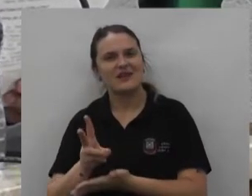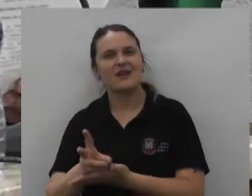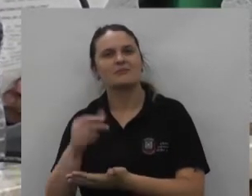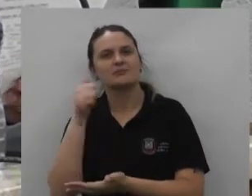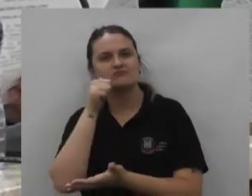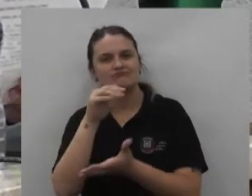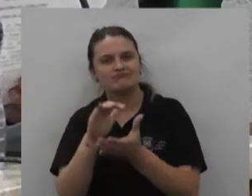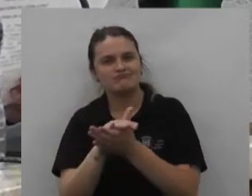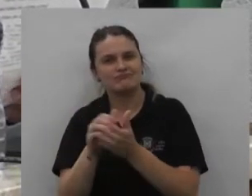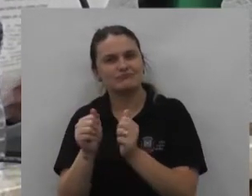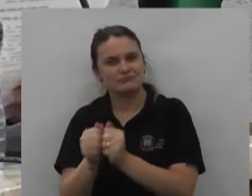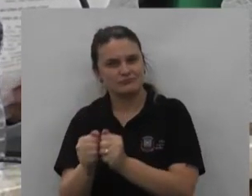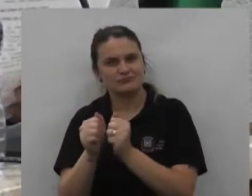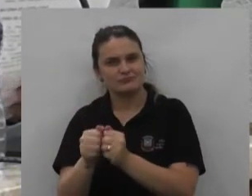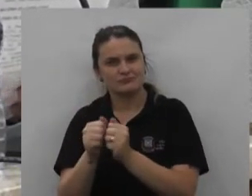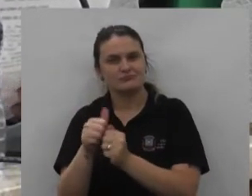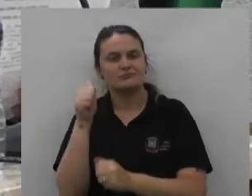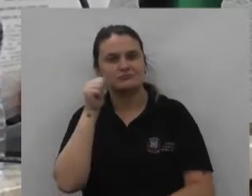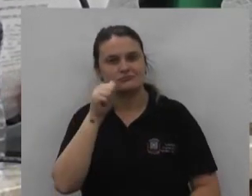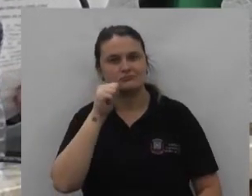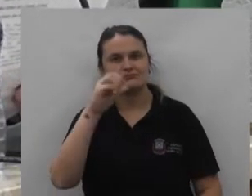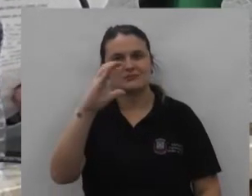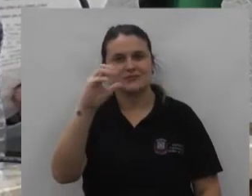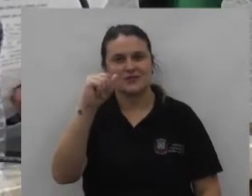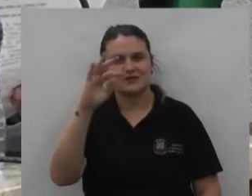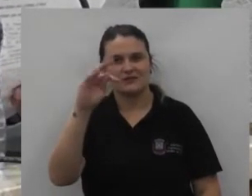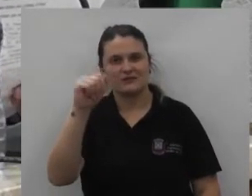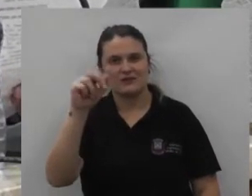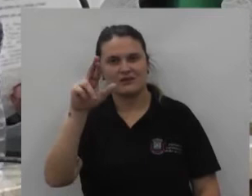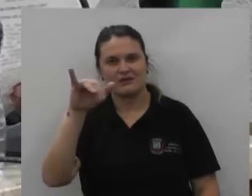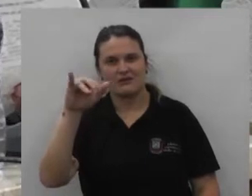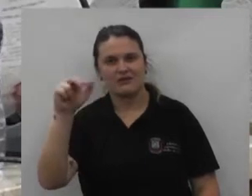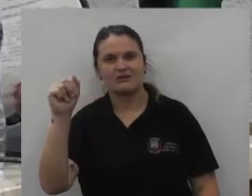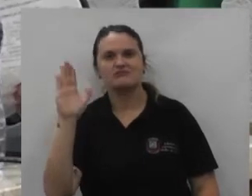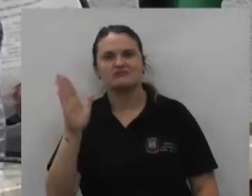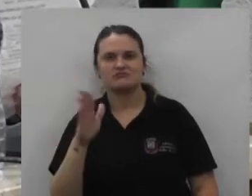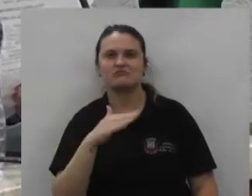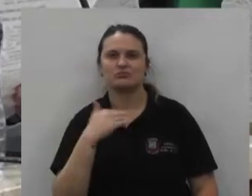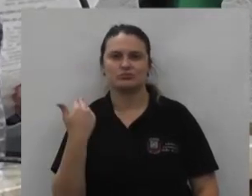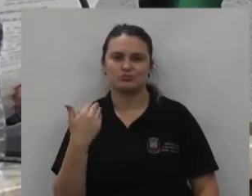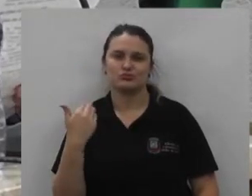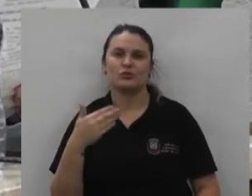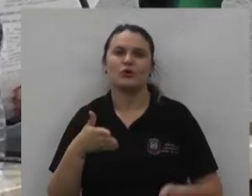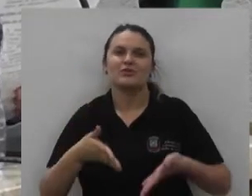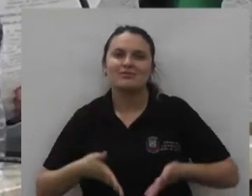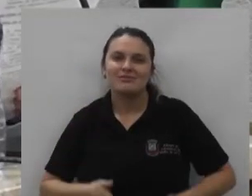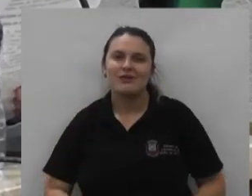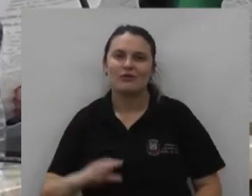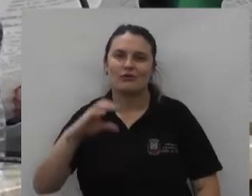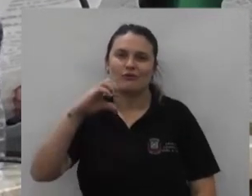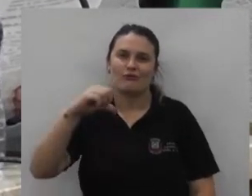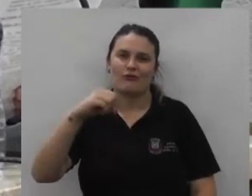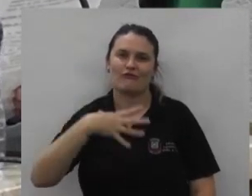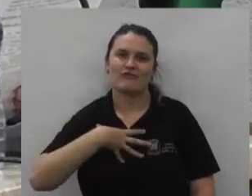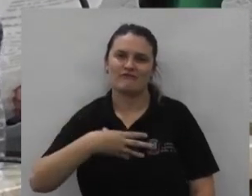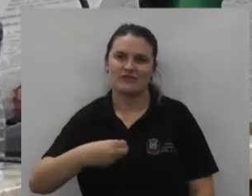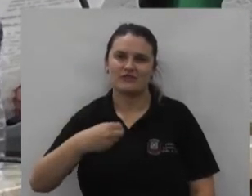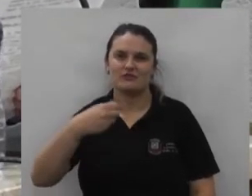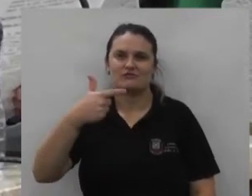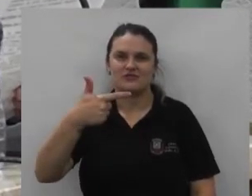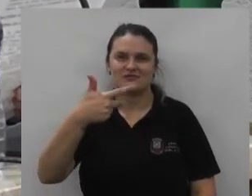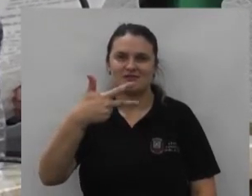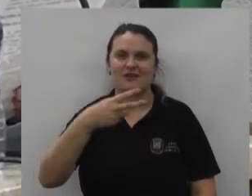sua fiel esposa e amiga Catarina em memória resultados desse amor nove filhos 23